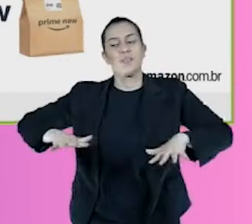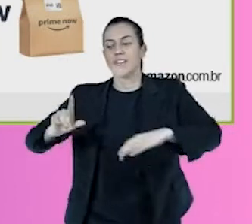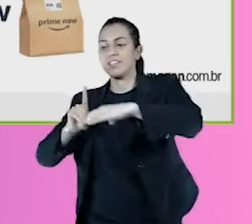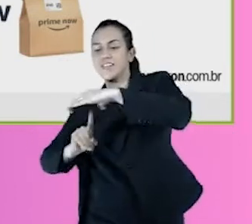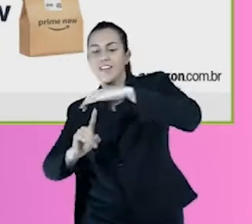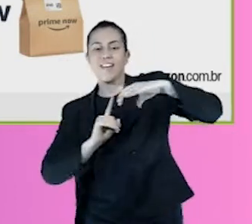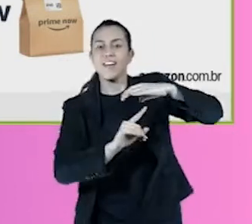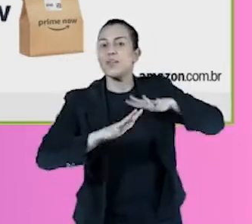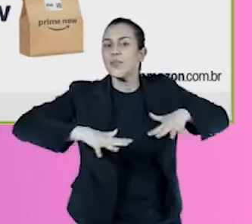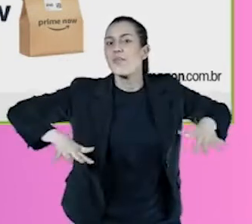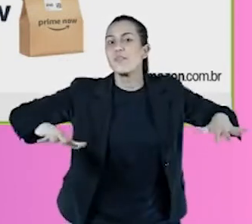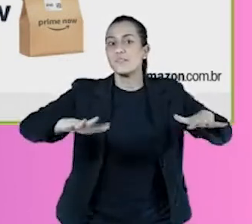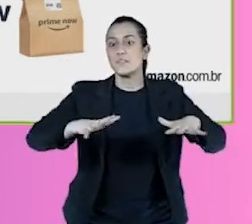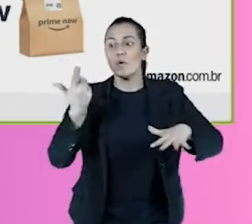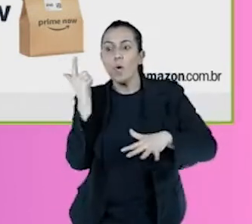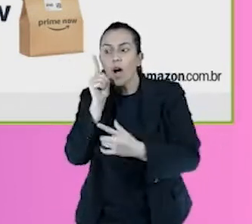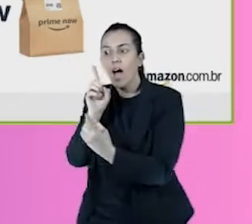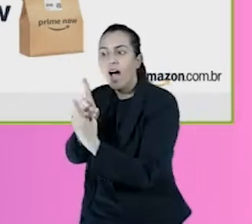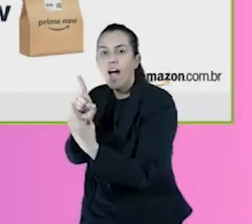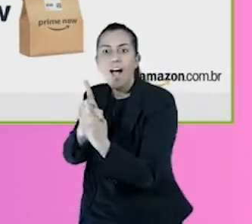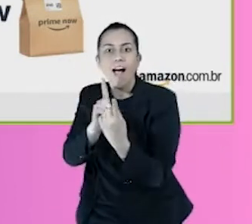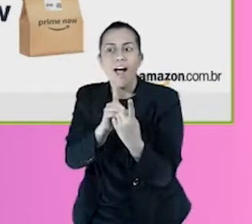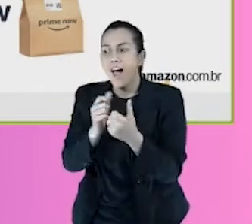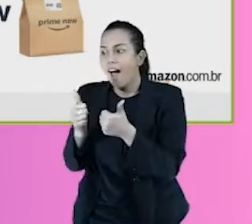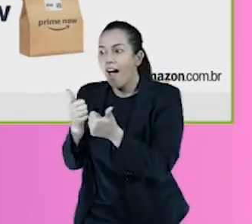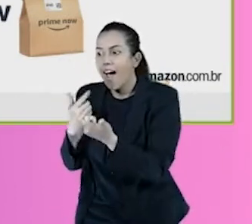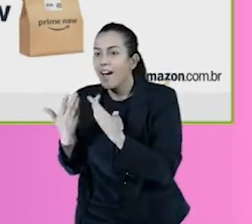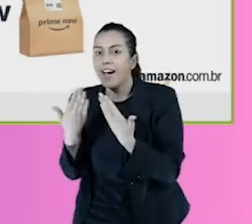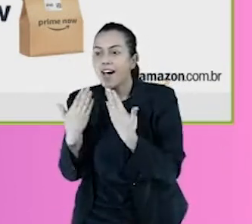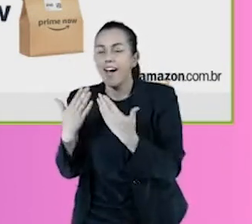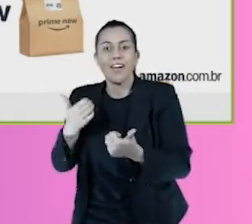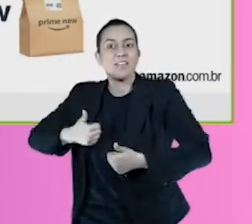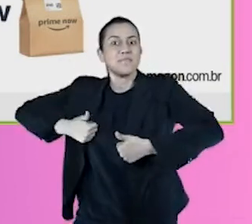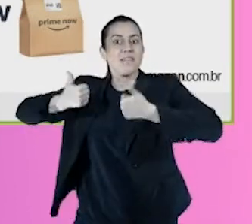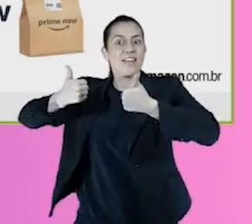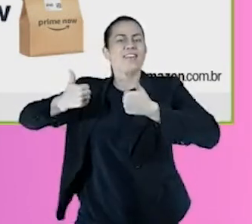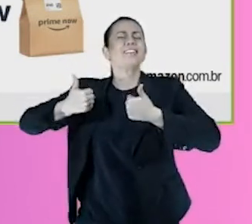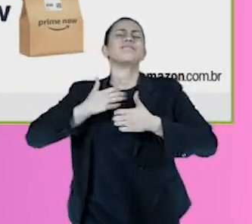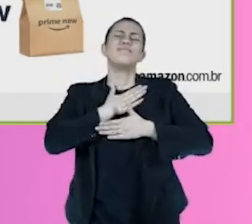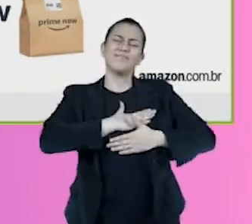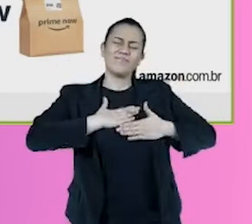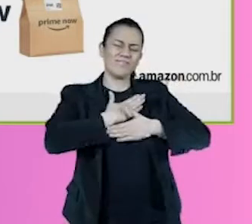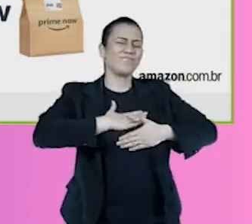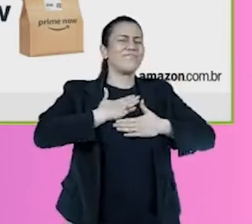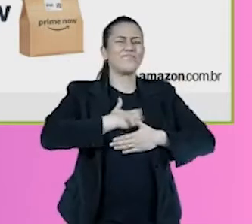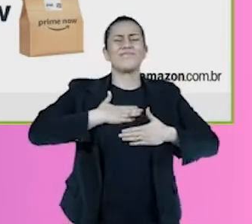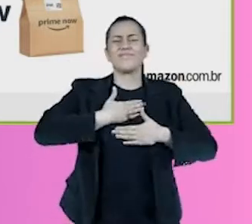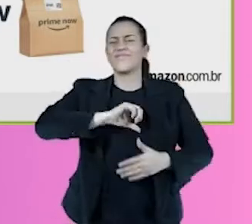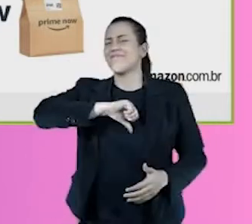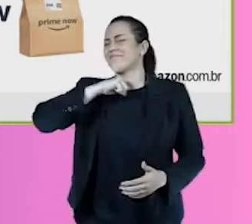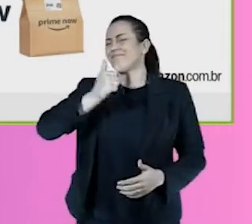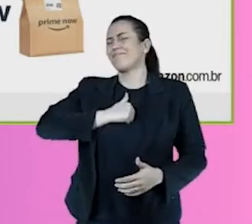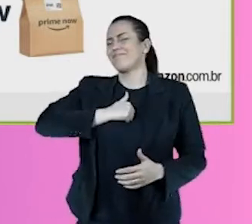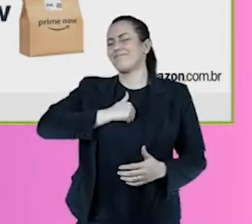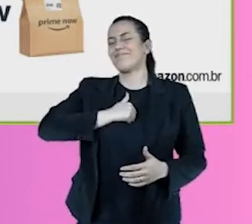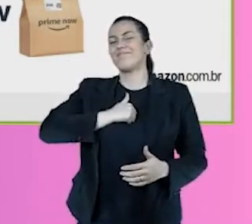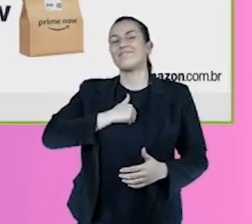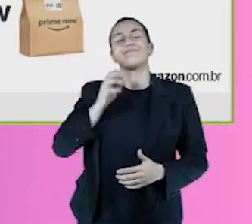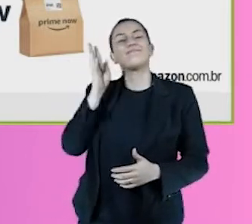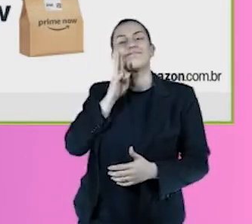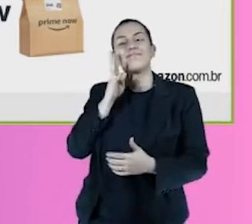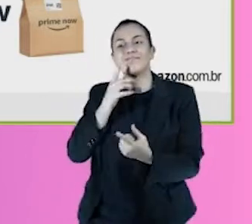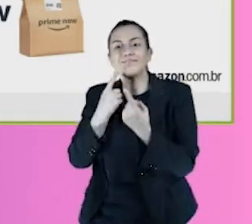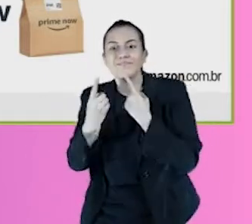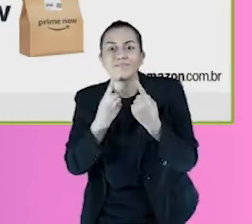né, que uma vez a gente atendendo muito bem o cliente vendedor parceiro, a gente sabe que ele vai poder fornecer uma experiência muito melhor pro cliente final. Então é muito legal quando